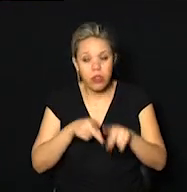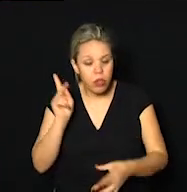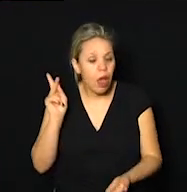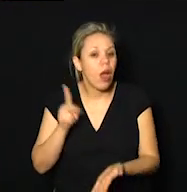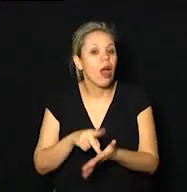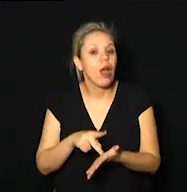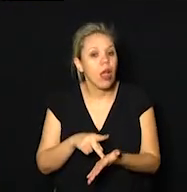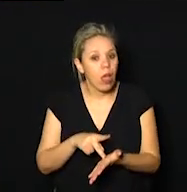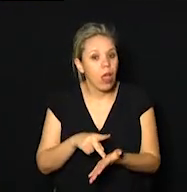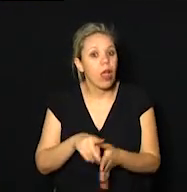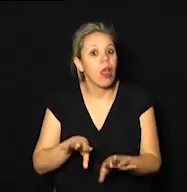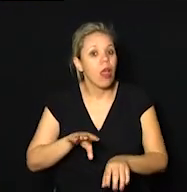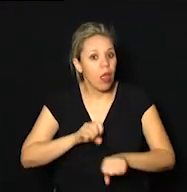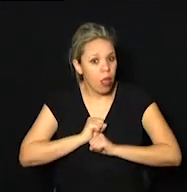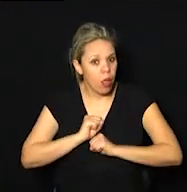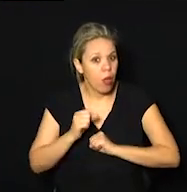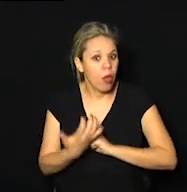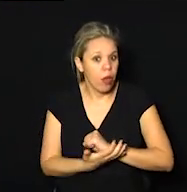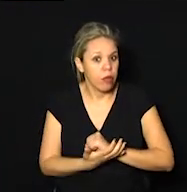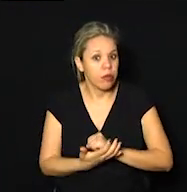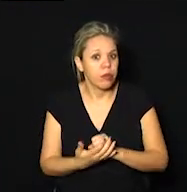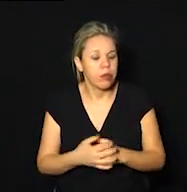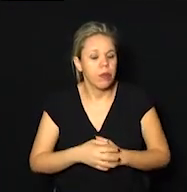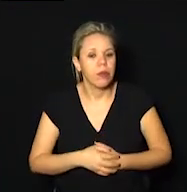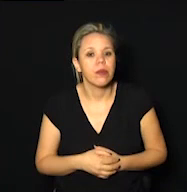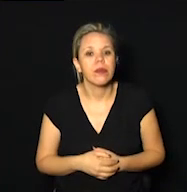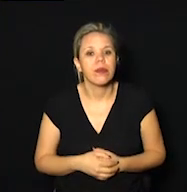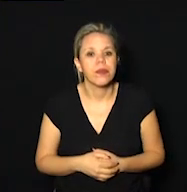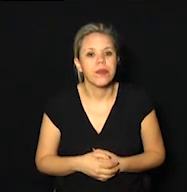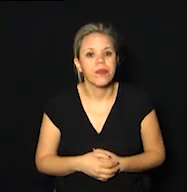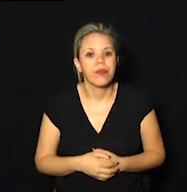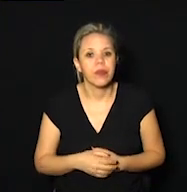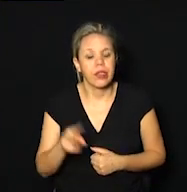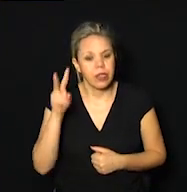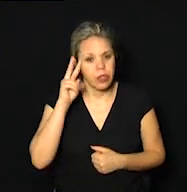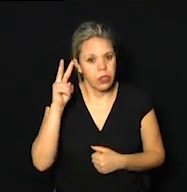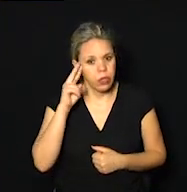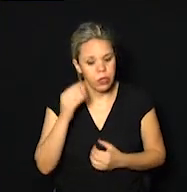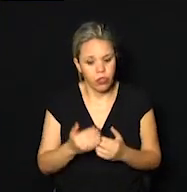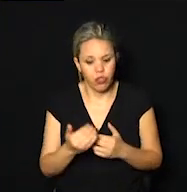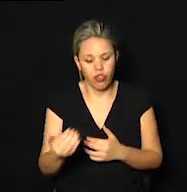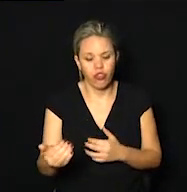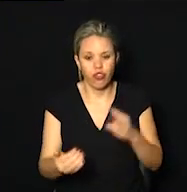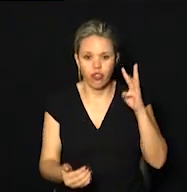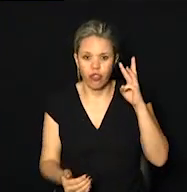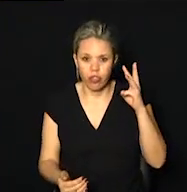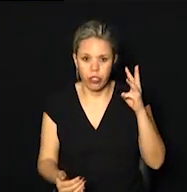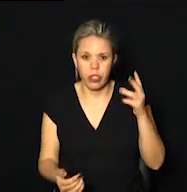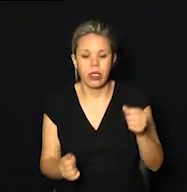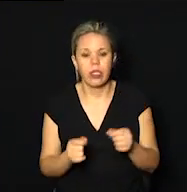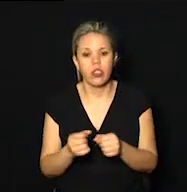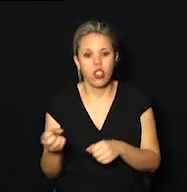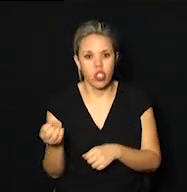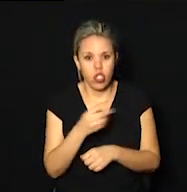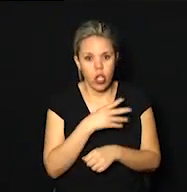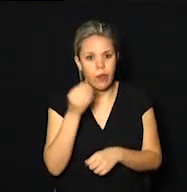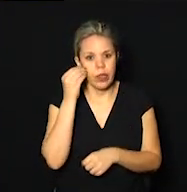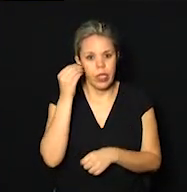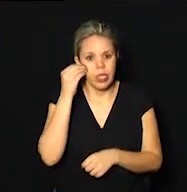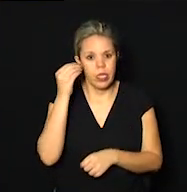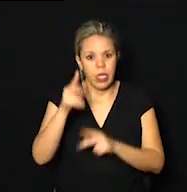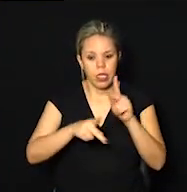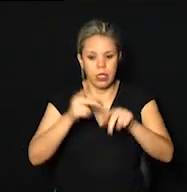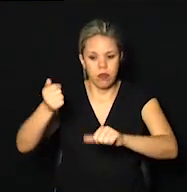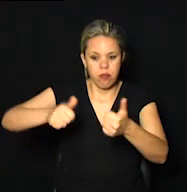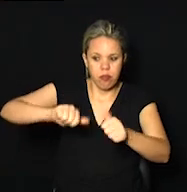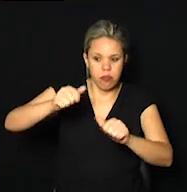foram infectadas pela Covid-19 na segunda-feira, dia 3, começa uma nova testagem na população.